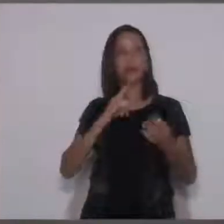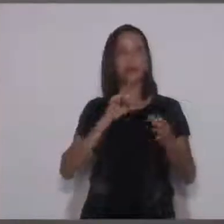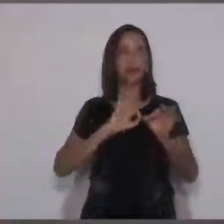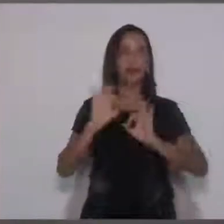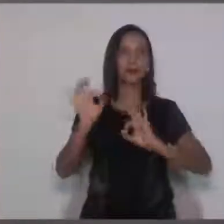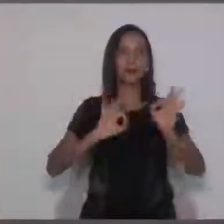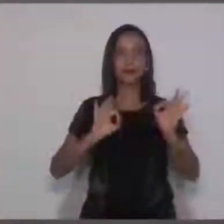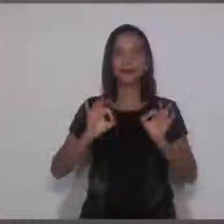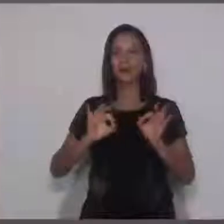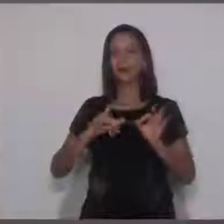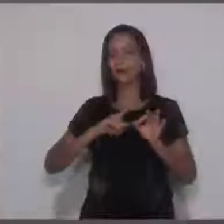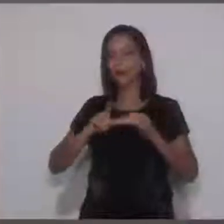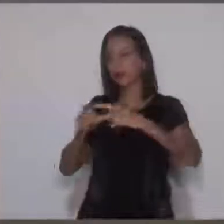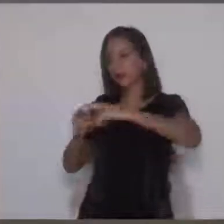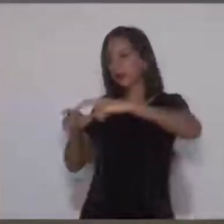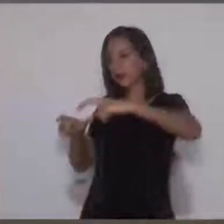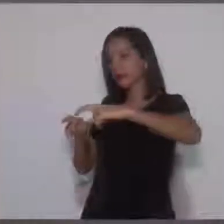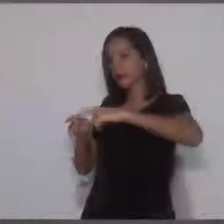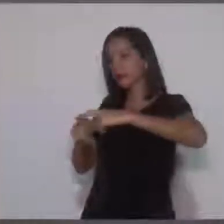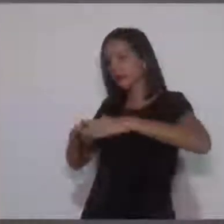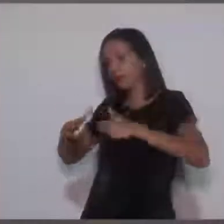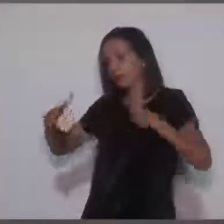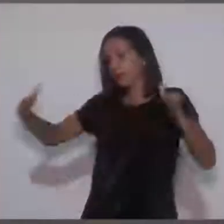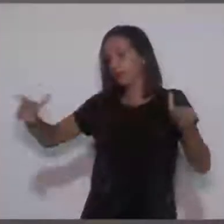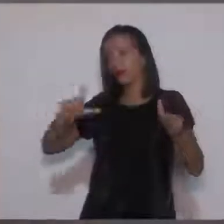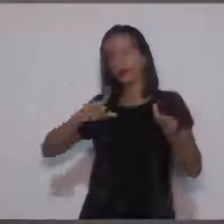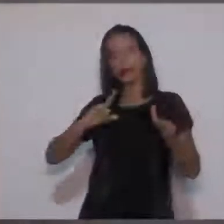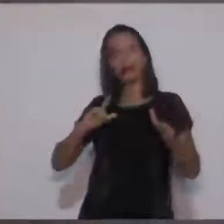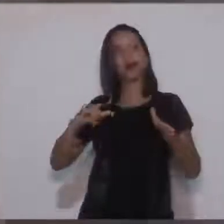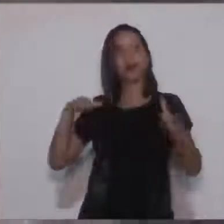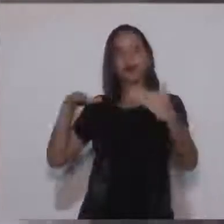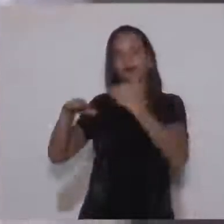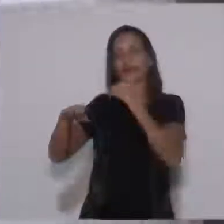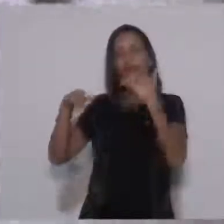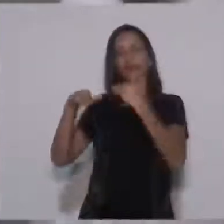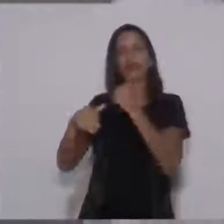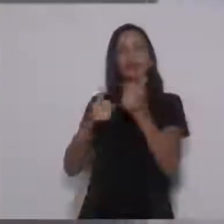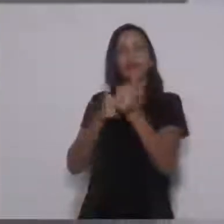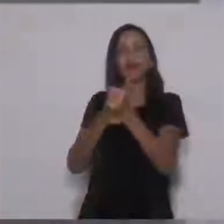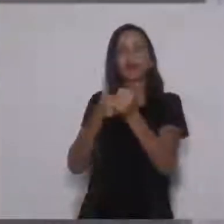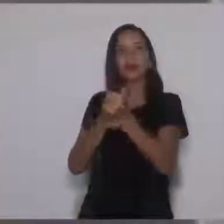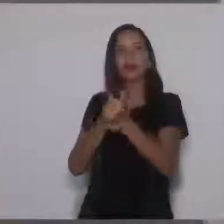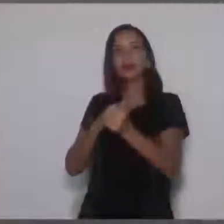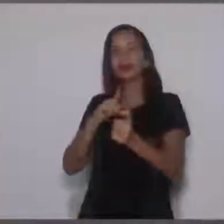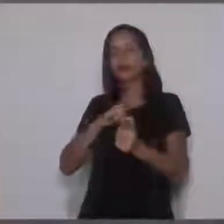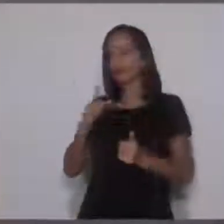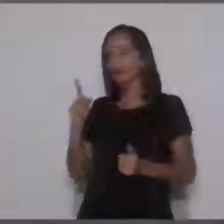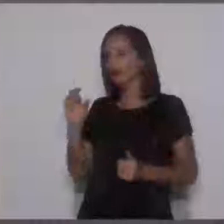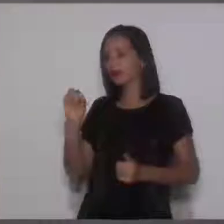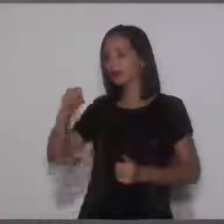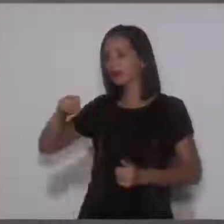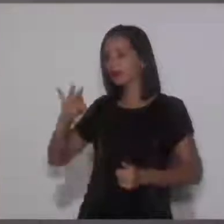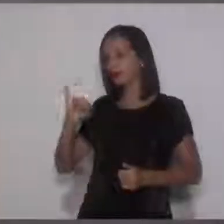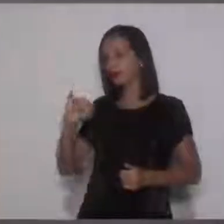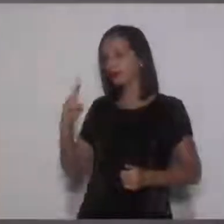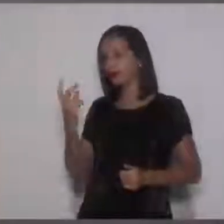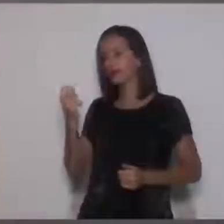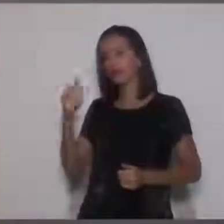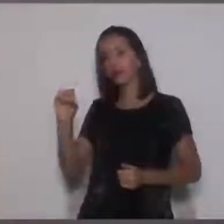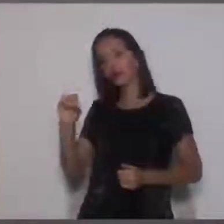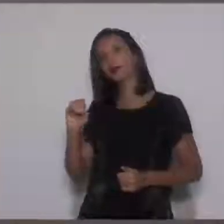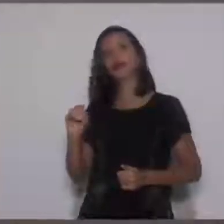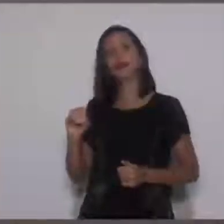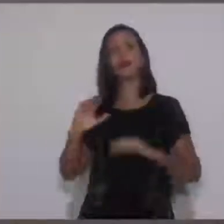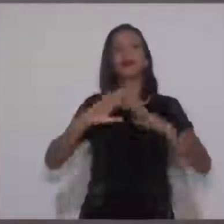alargamento daquela via da Estrada da Capela, naquele trecho próximo ao Pontilhão, logo após a escola do SIC Eduardo